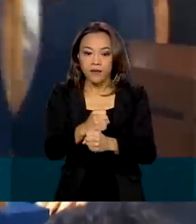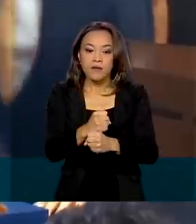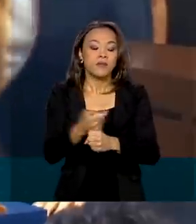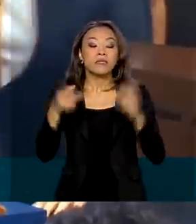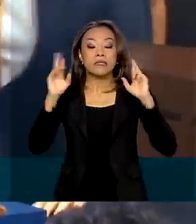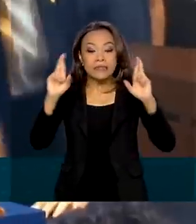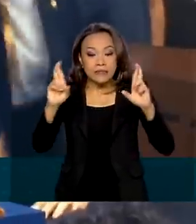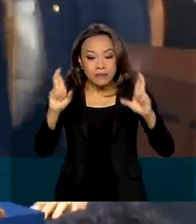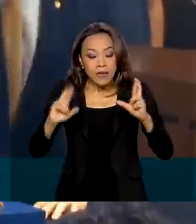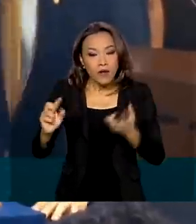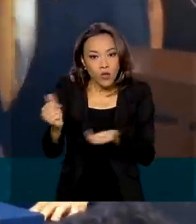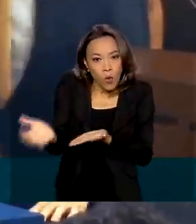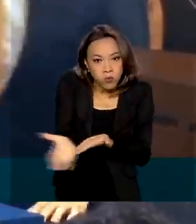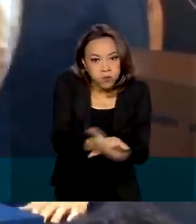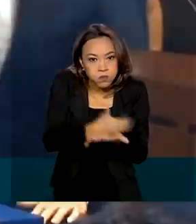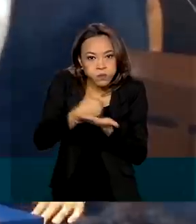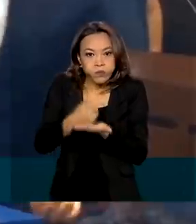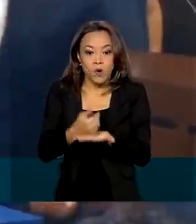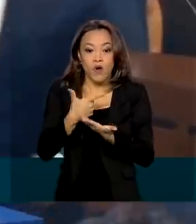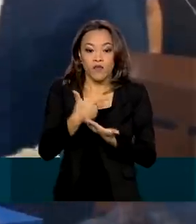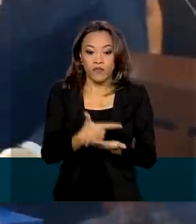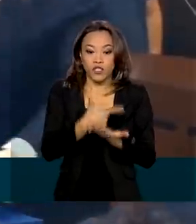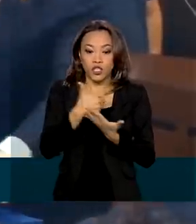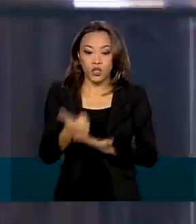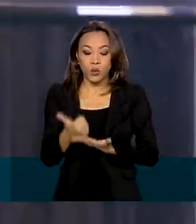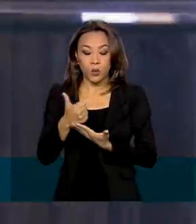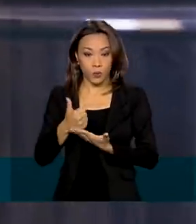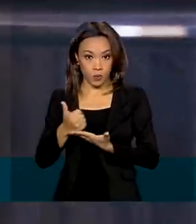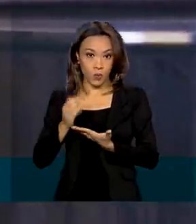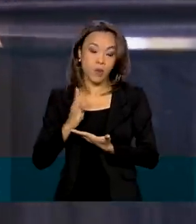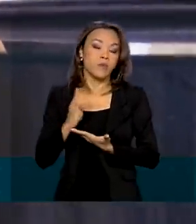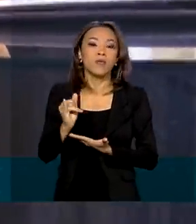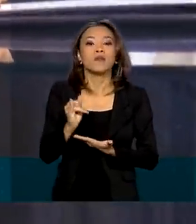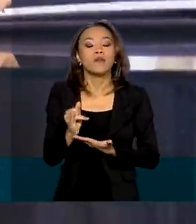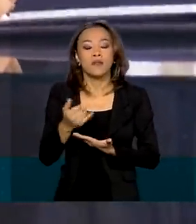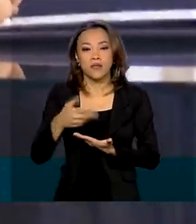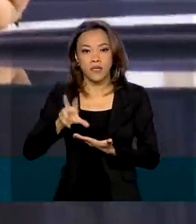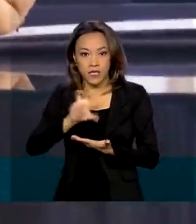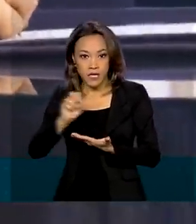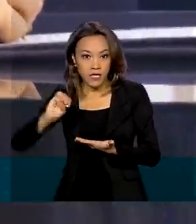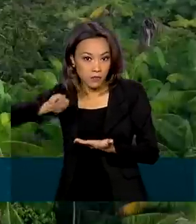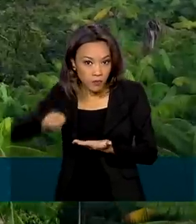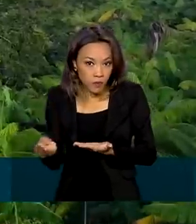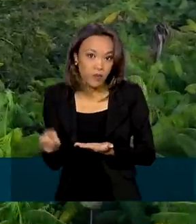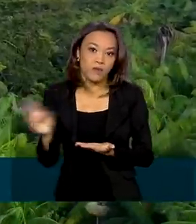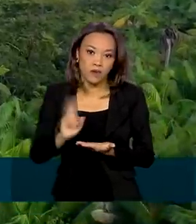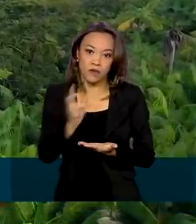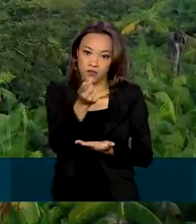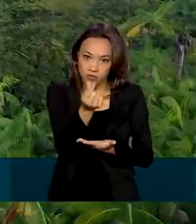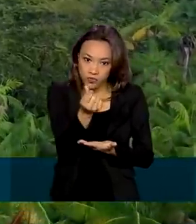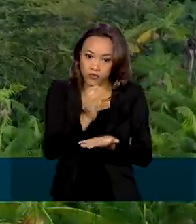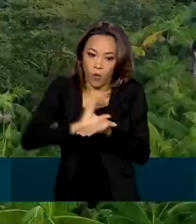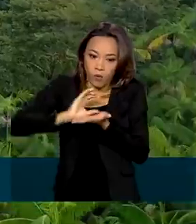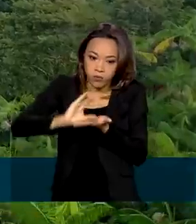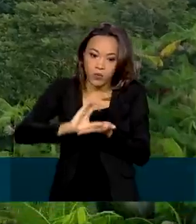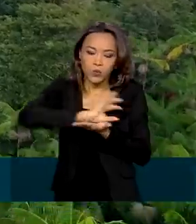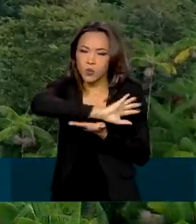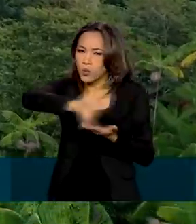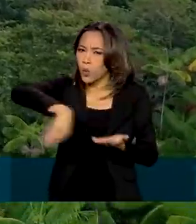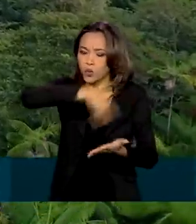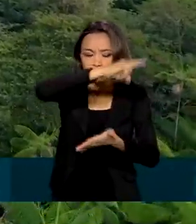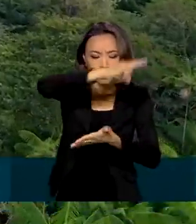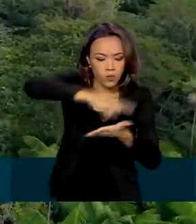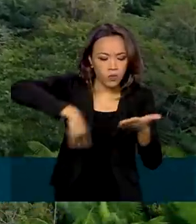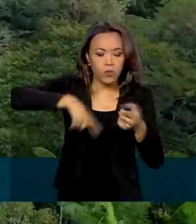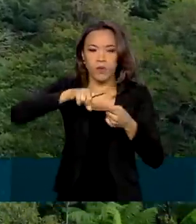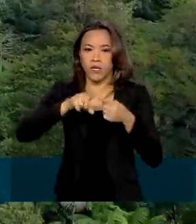expectativa de arrecadar cerca de R 21,5 bilhões em investimentos. Toda a documentação